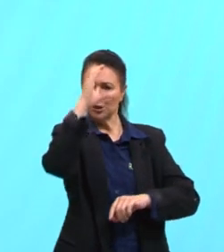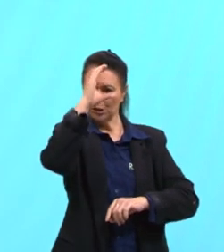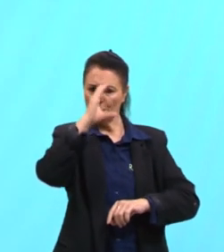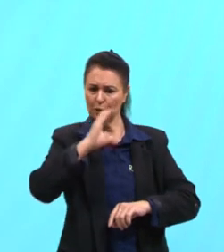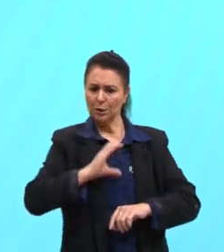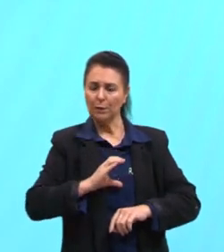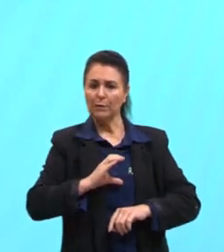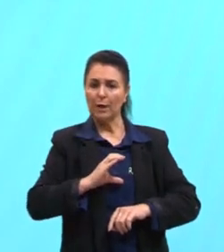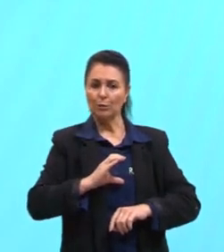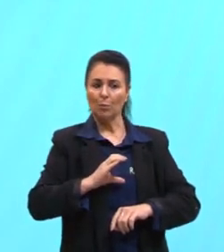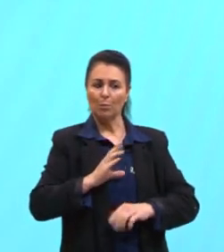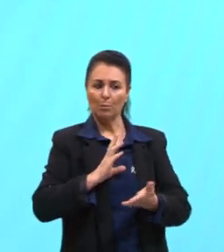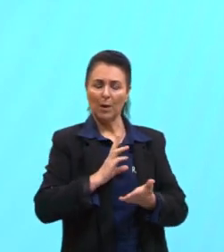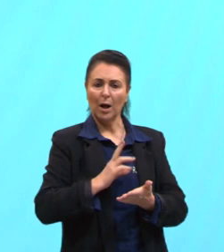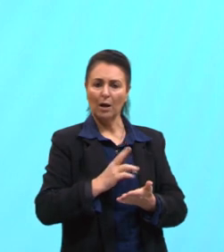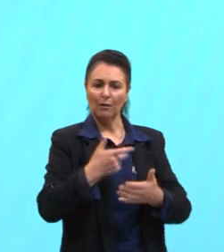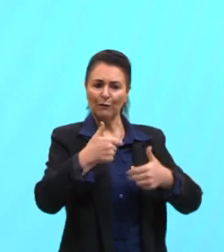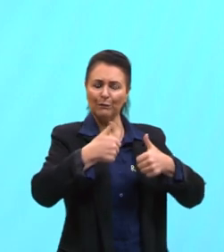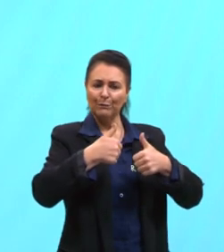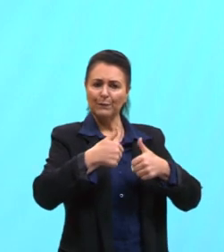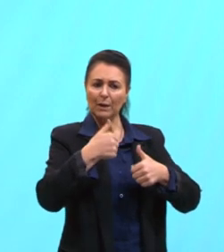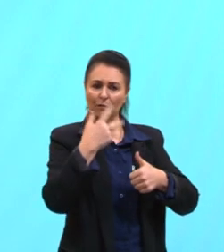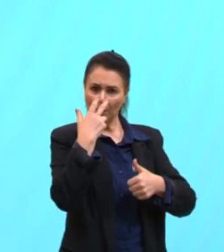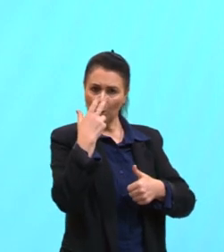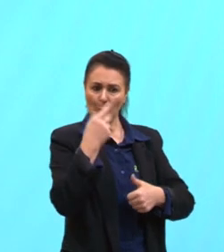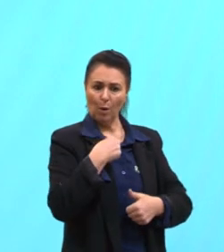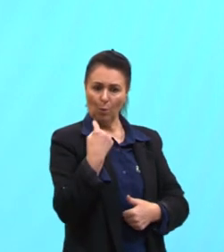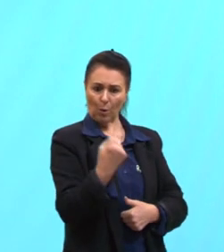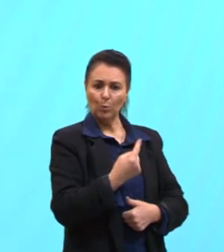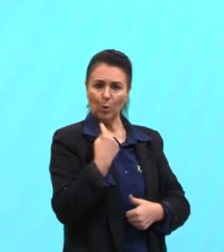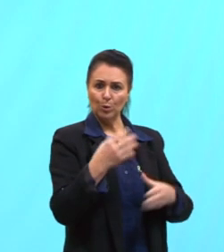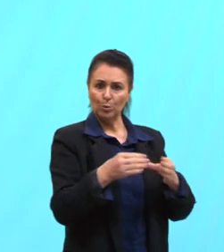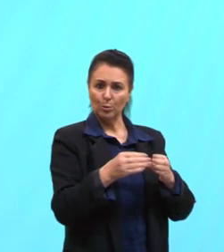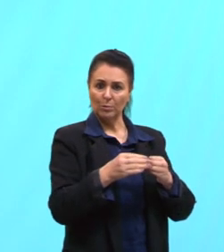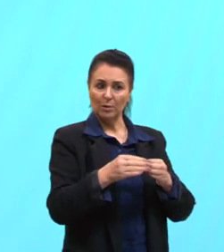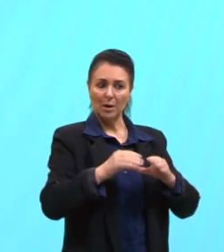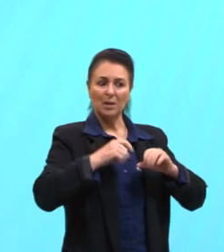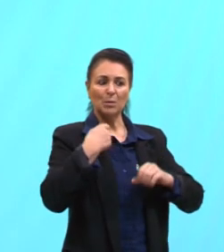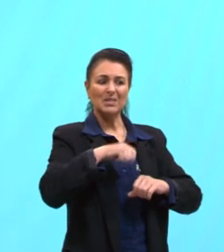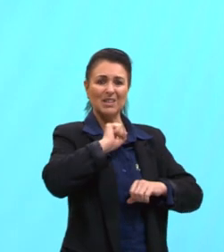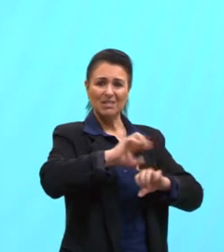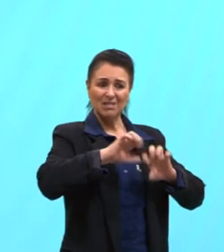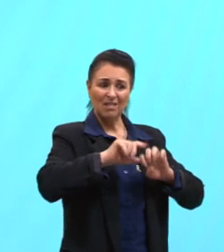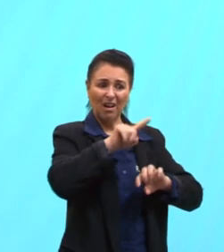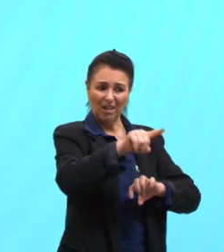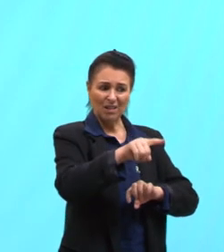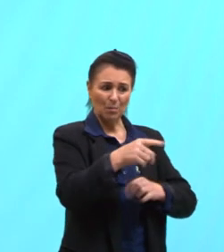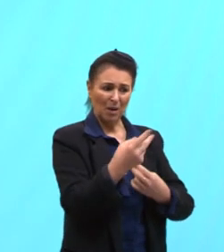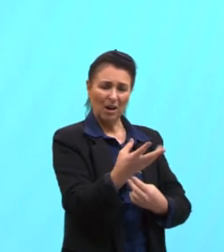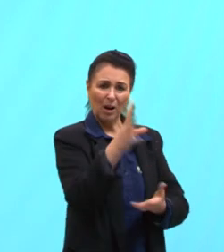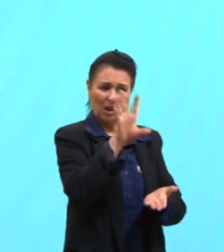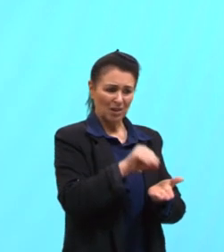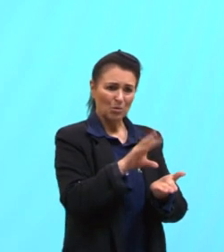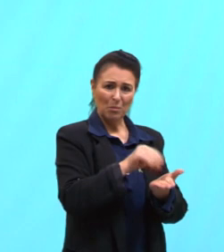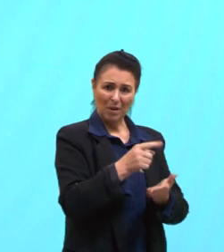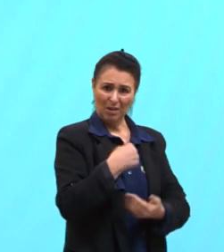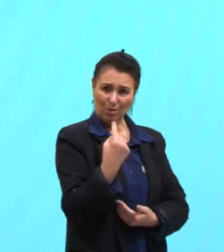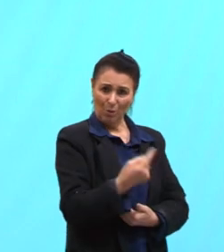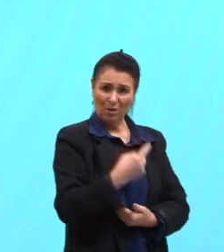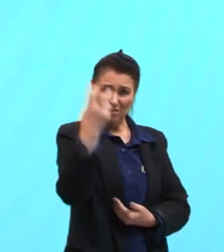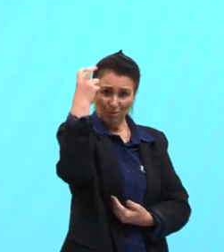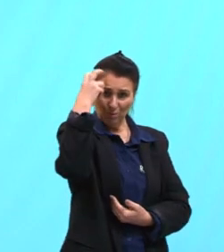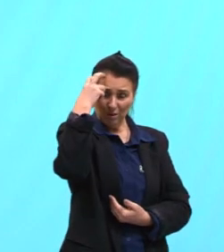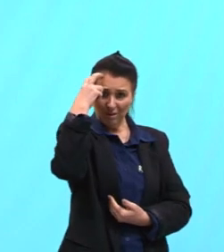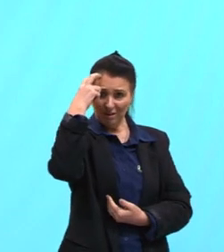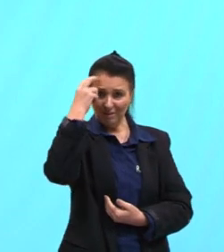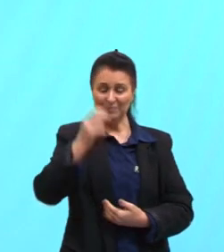ficarem iguais a gente. Então, é uma característica totalmente etnocêntrica, que